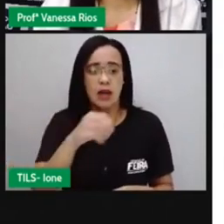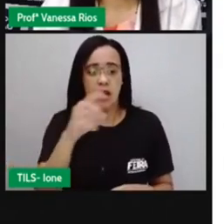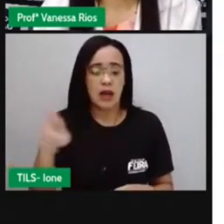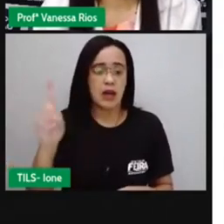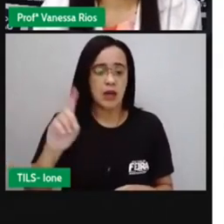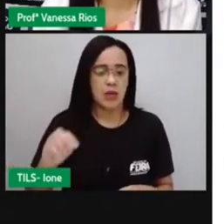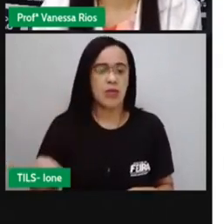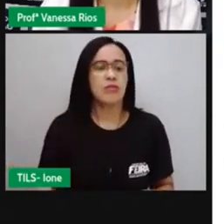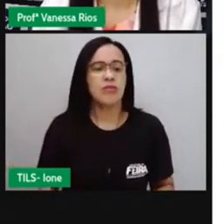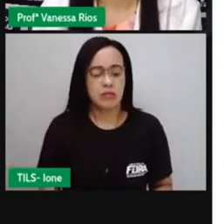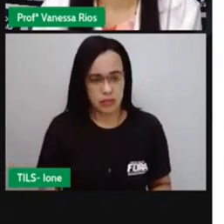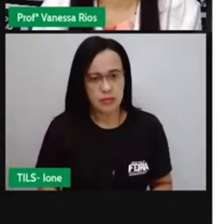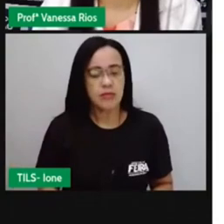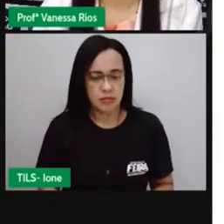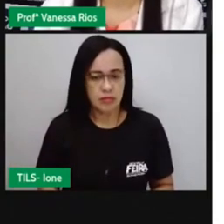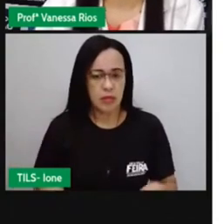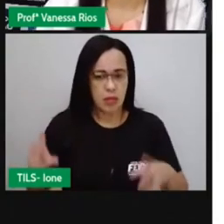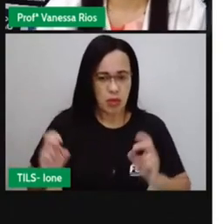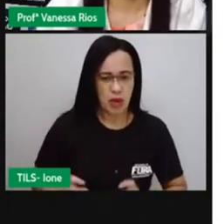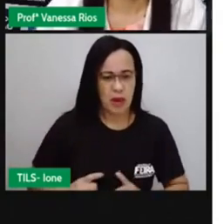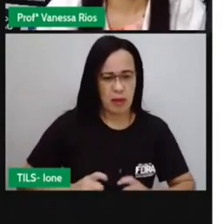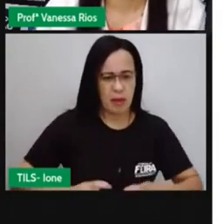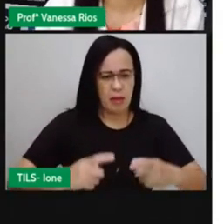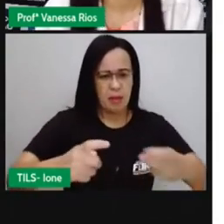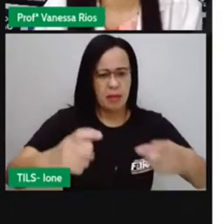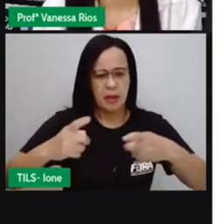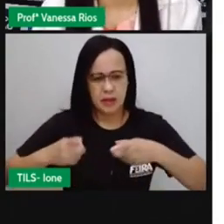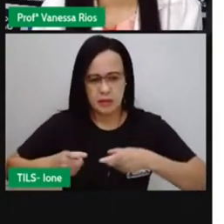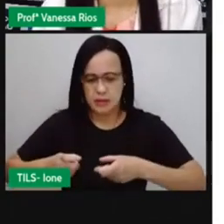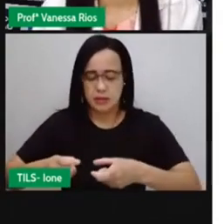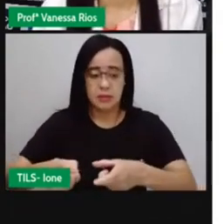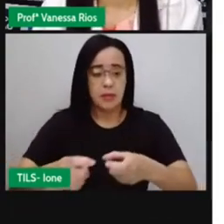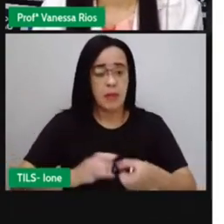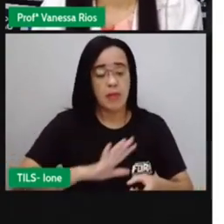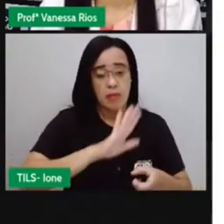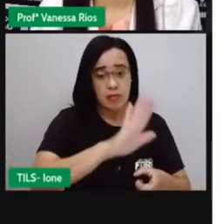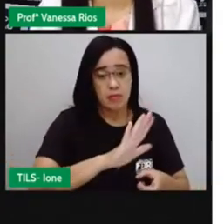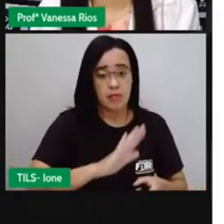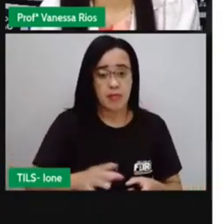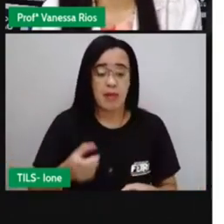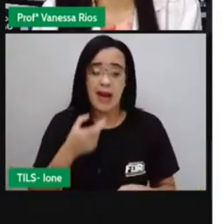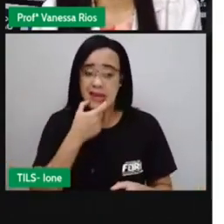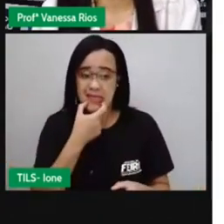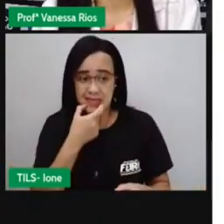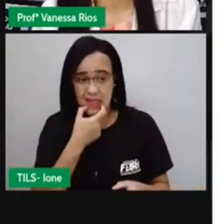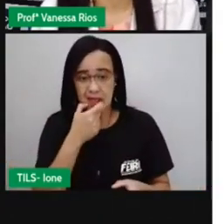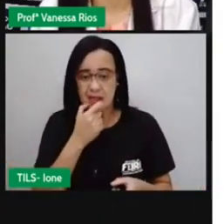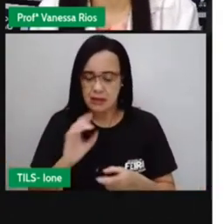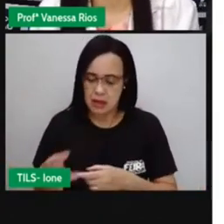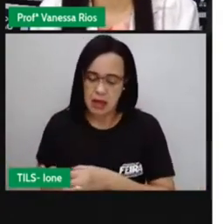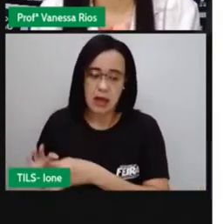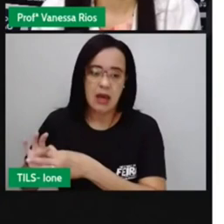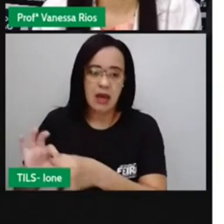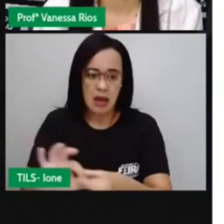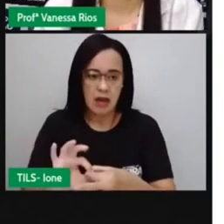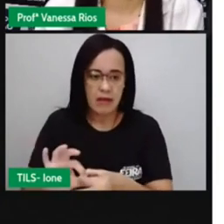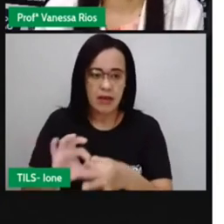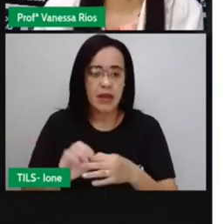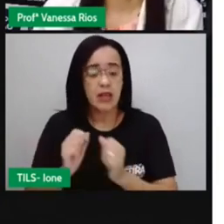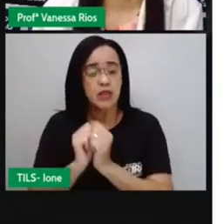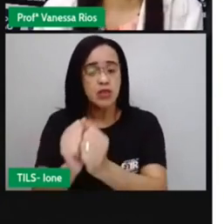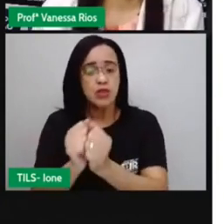brigar com a Inglaterra. A Inglaterra era aliada de Portugal. Para não perder esse poder aí, a família real